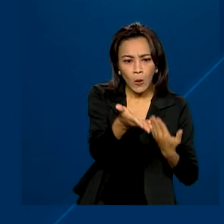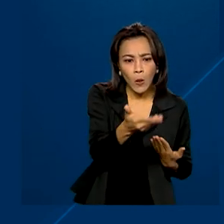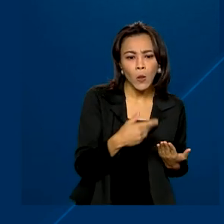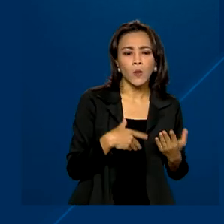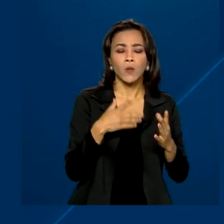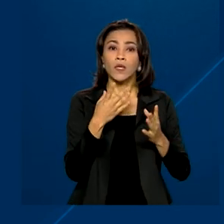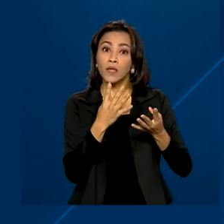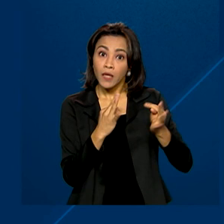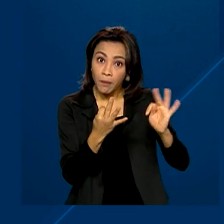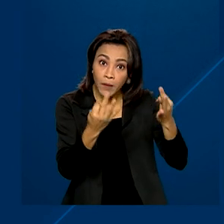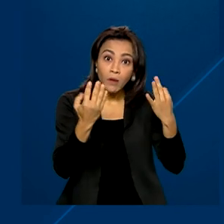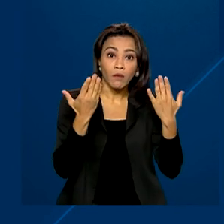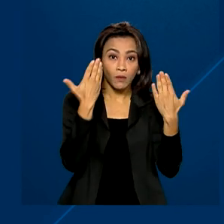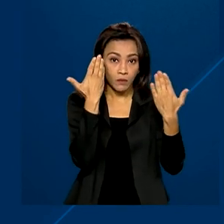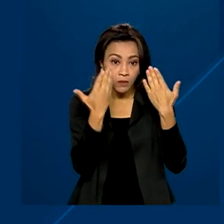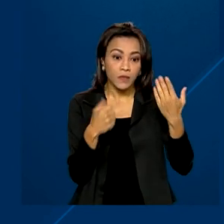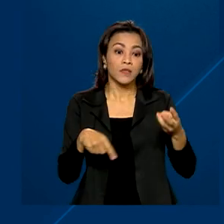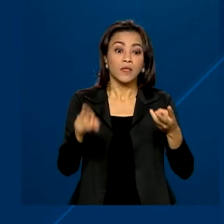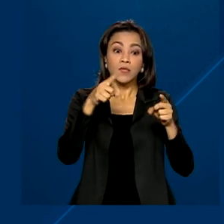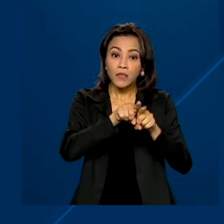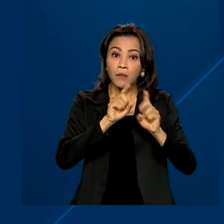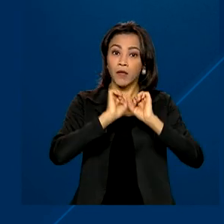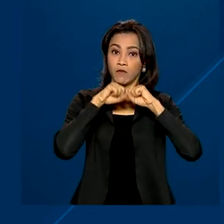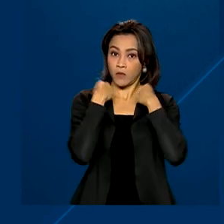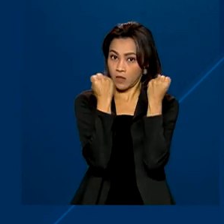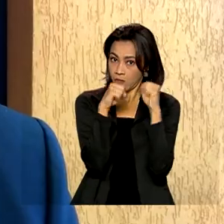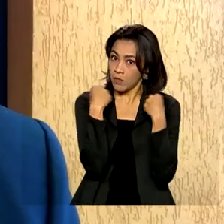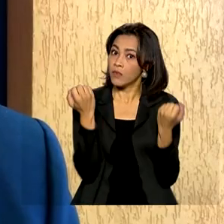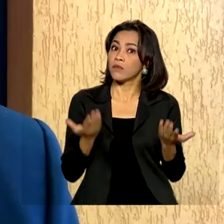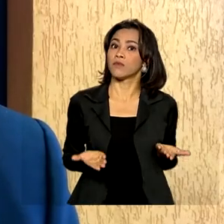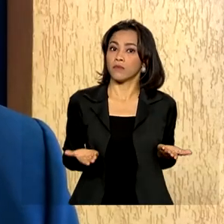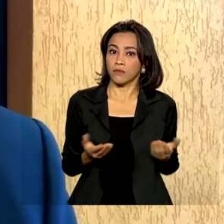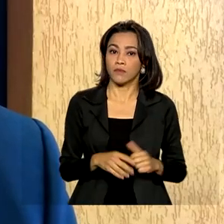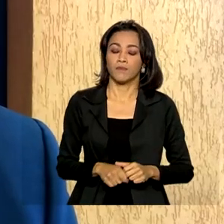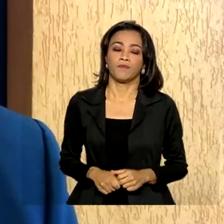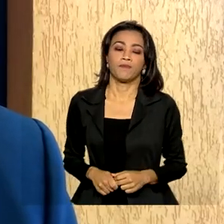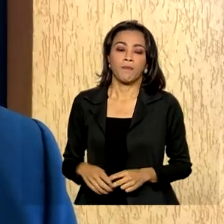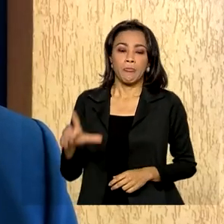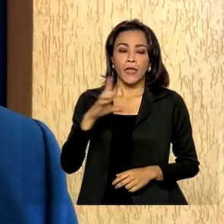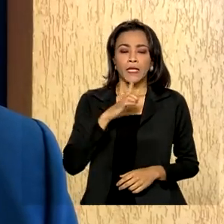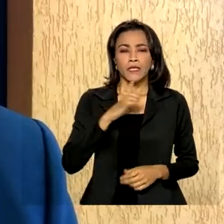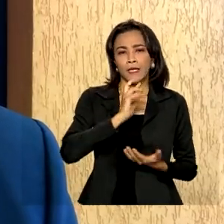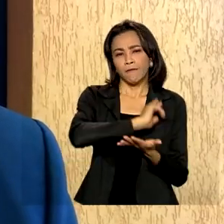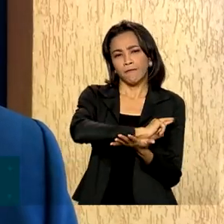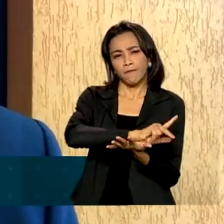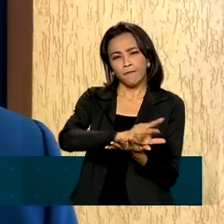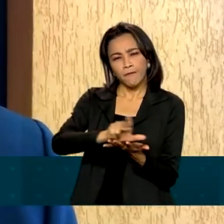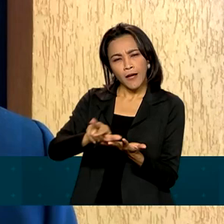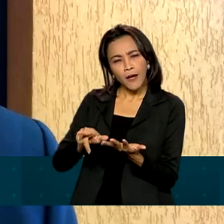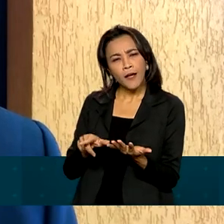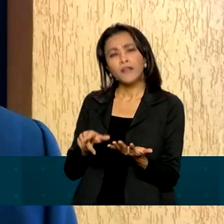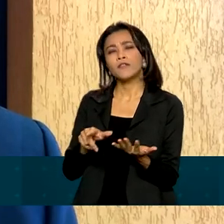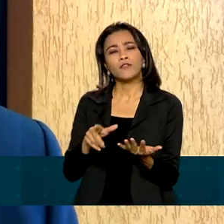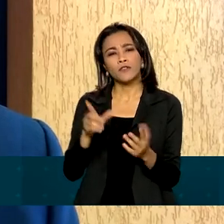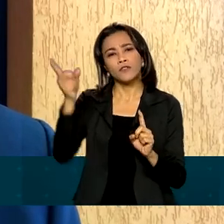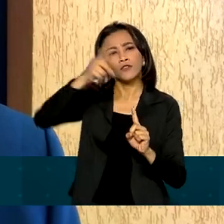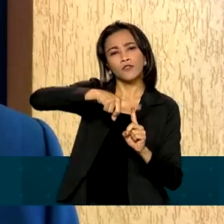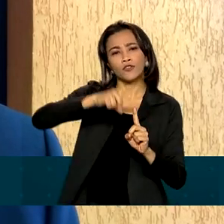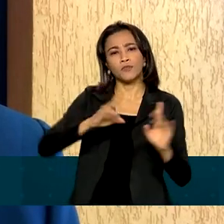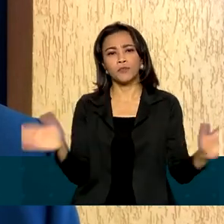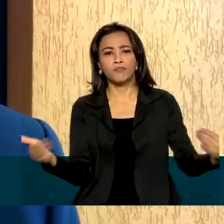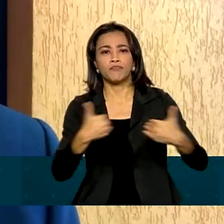terapeutas, ocupacionais e fisioterapeutas. Existem diversas formas de abordagem dos transtornos globais de desenvolvimento,